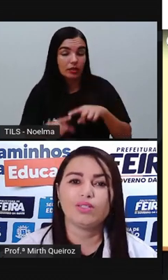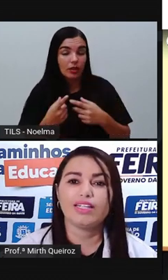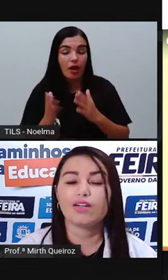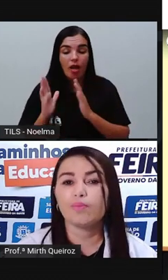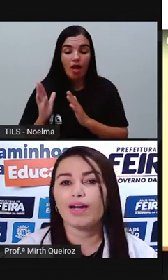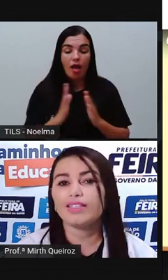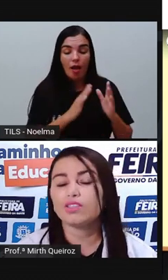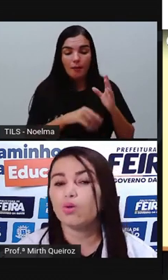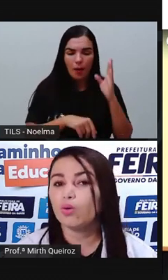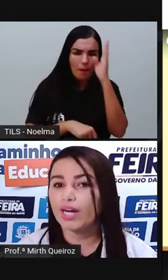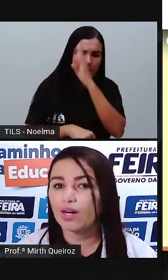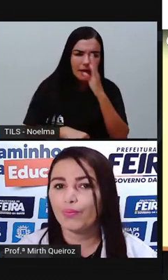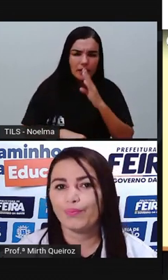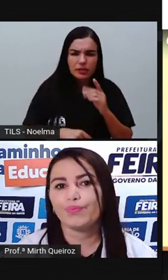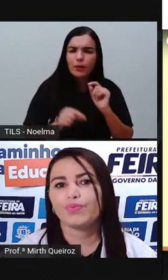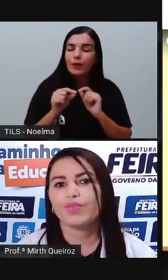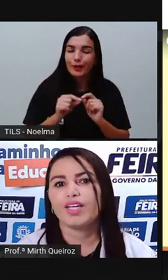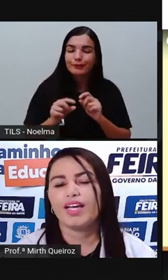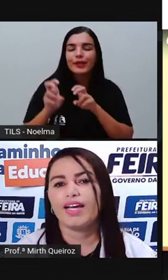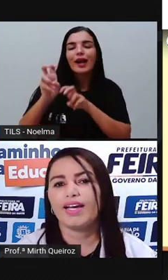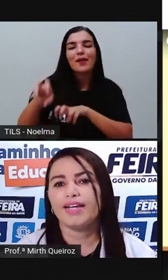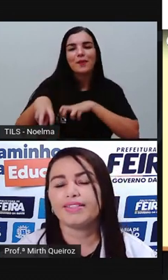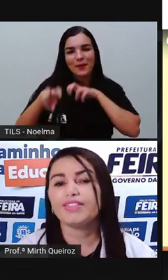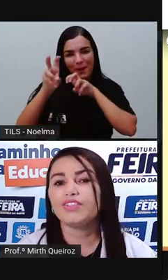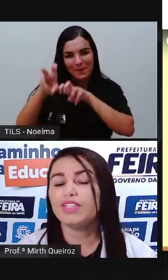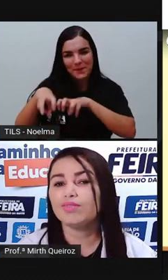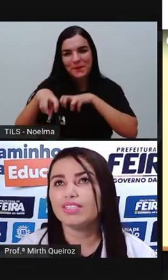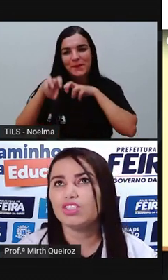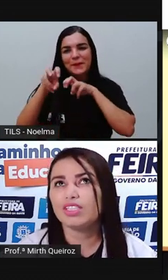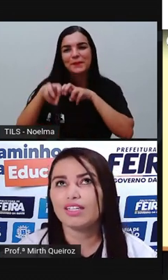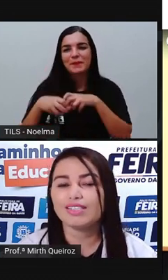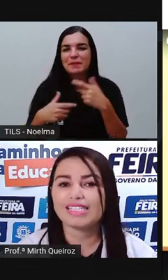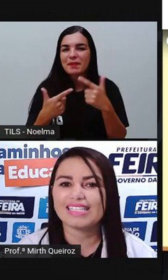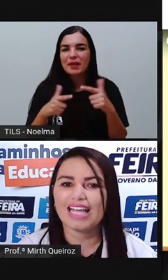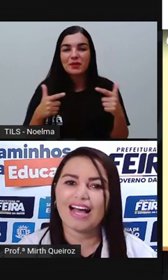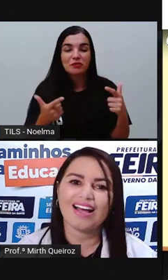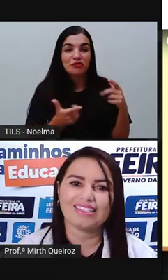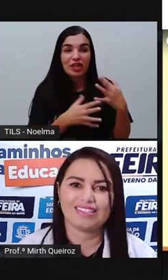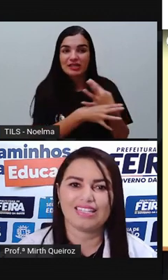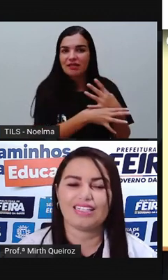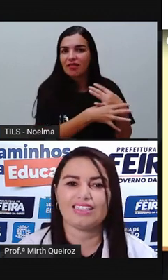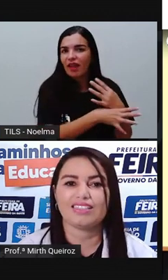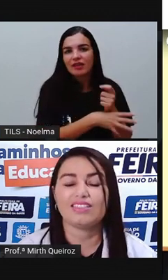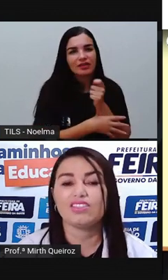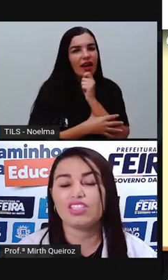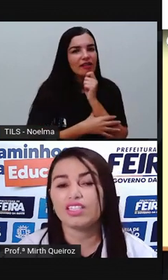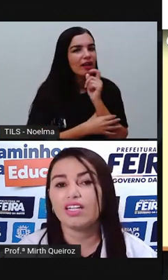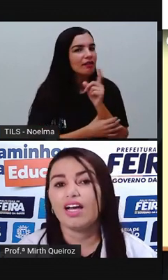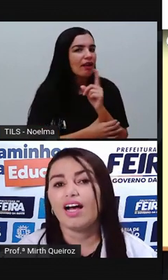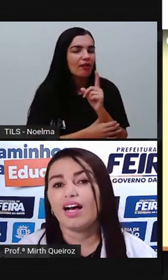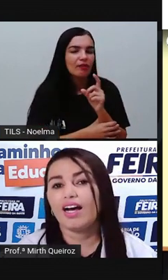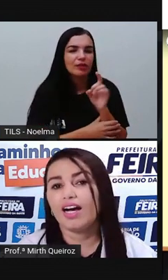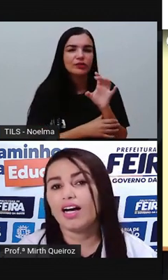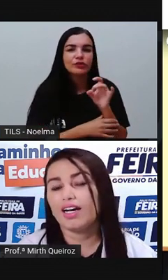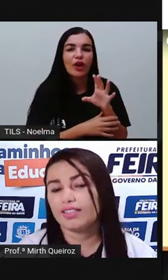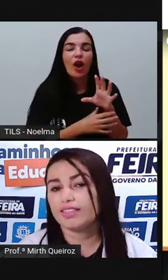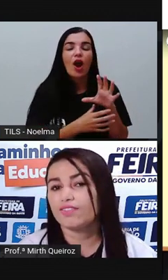Brasil era um país rural. Não se tinha cidades ainda, tinha